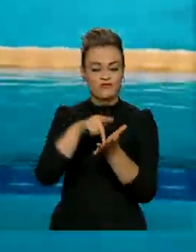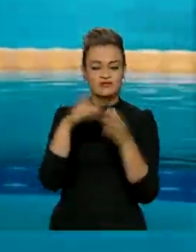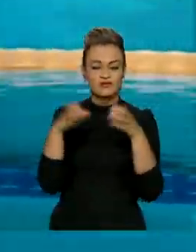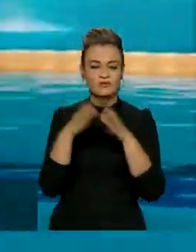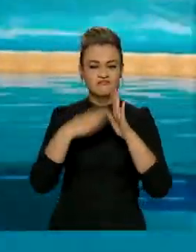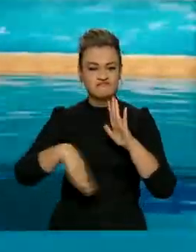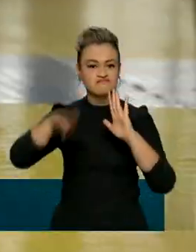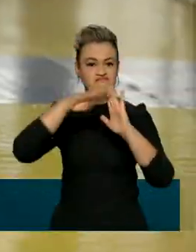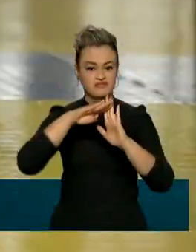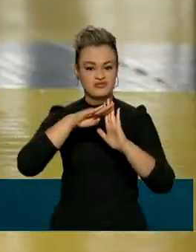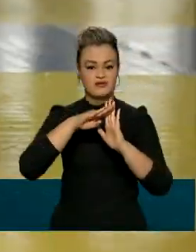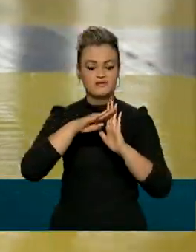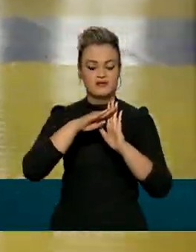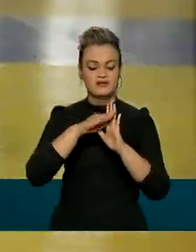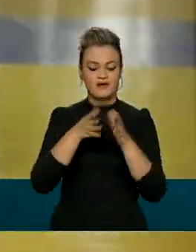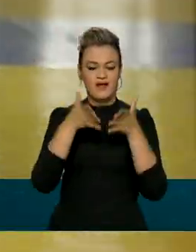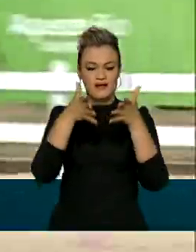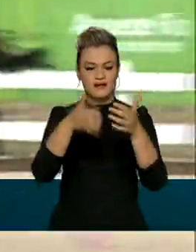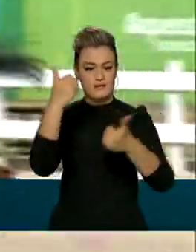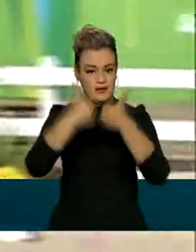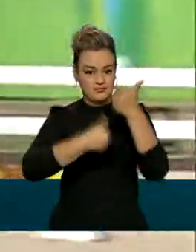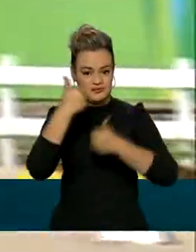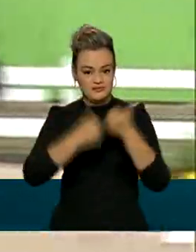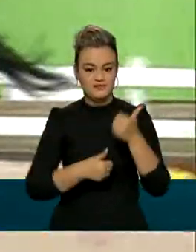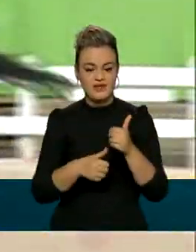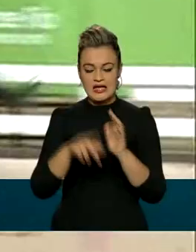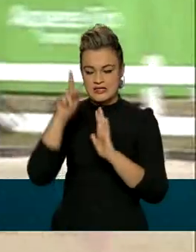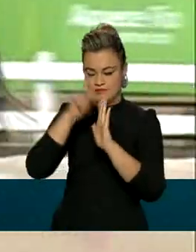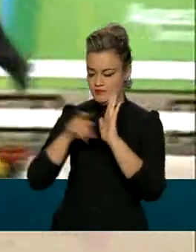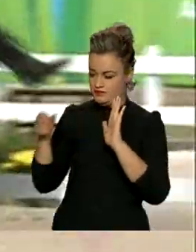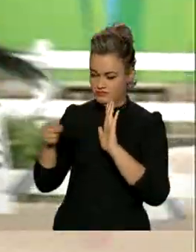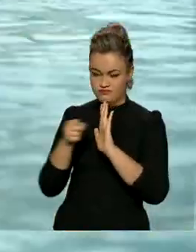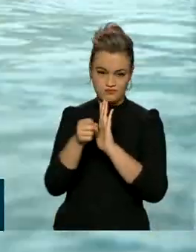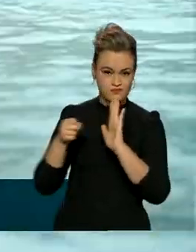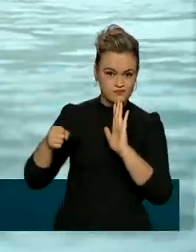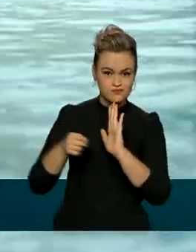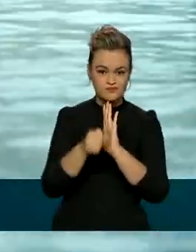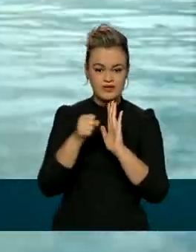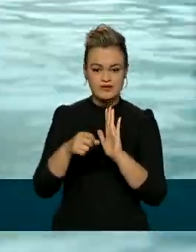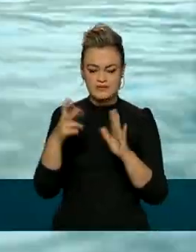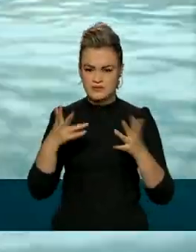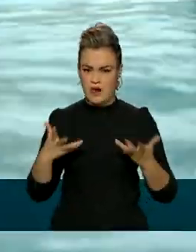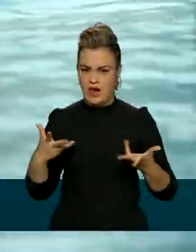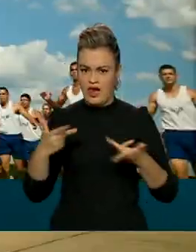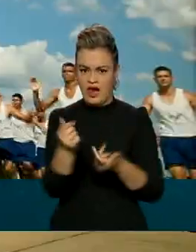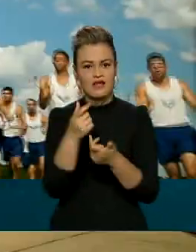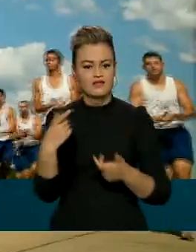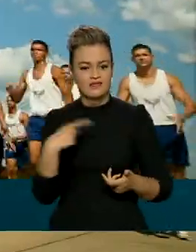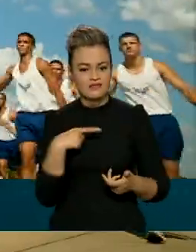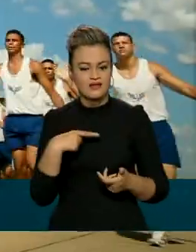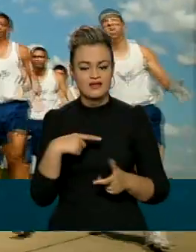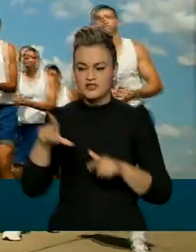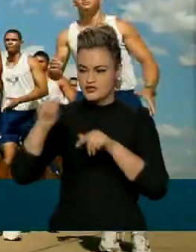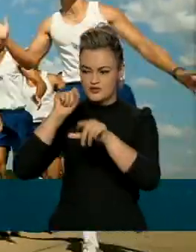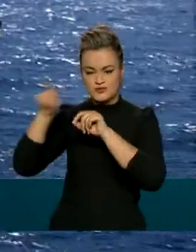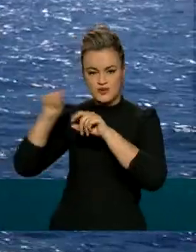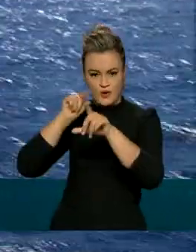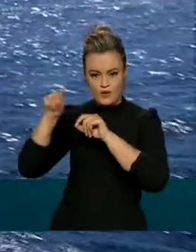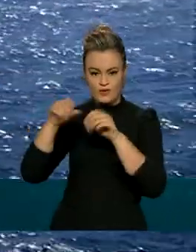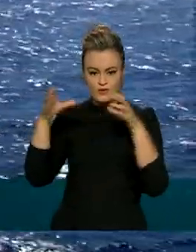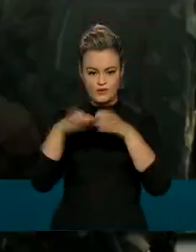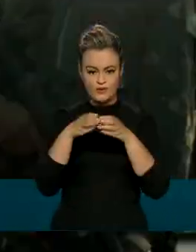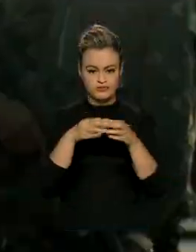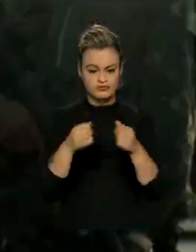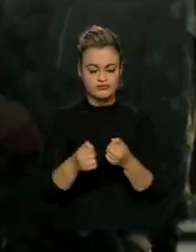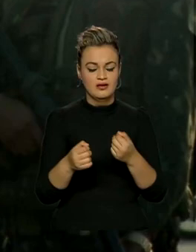Forças Armadas em sua formação. O Programa de Incorporação de Atletas de Alto Rendimento selecionou atletas da